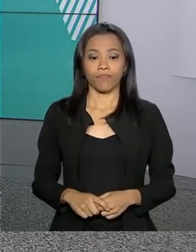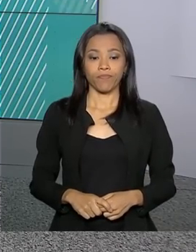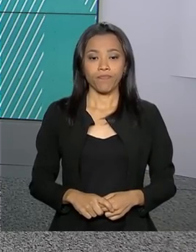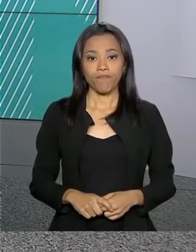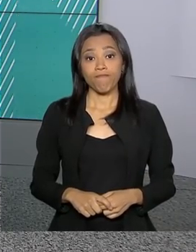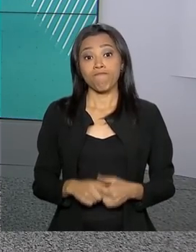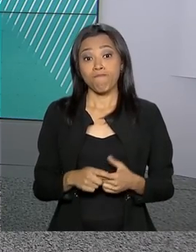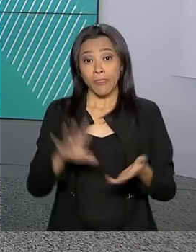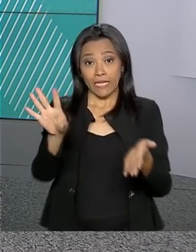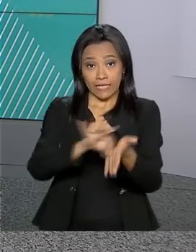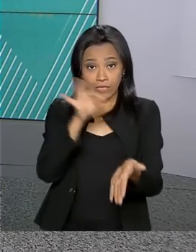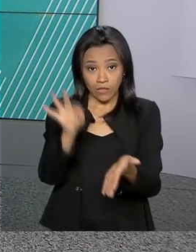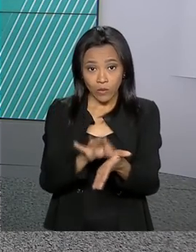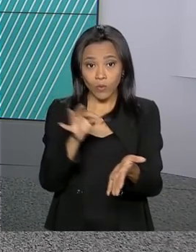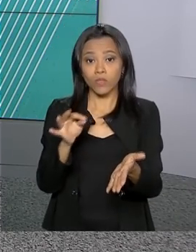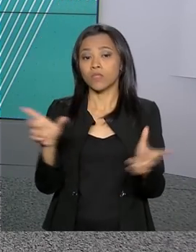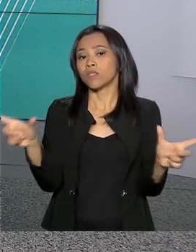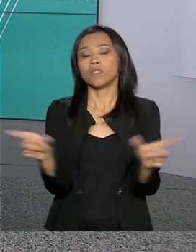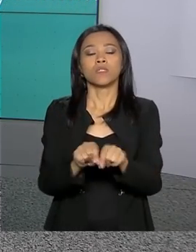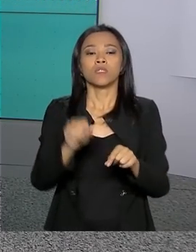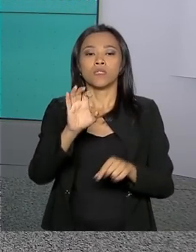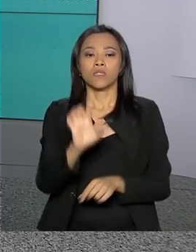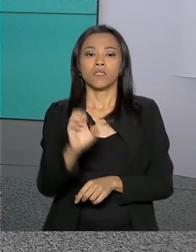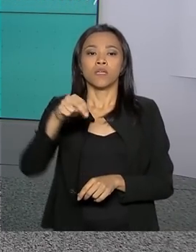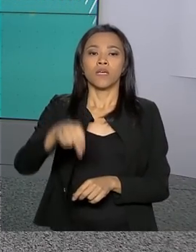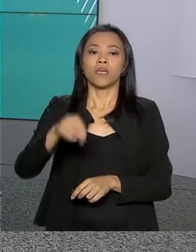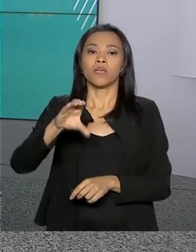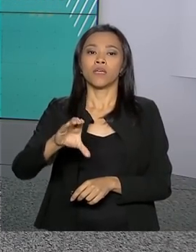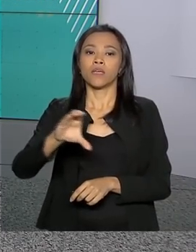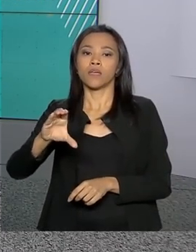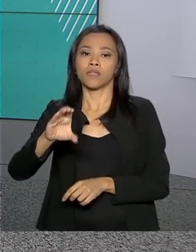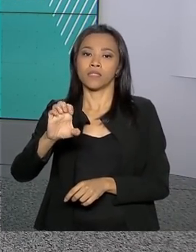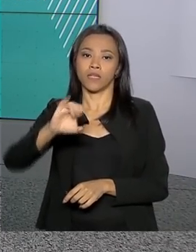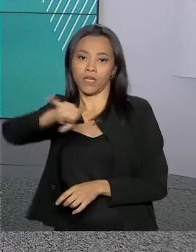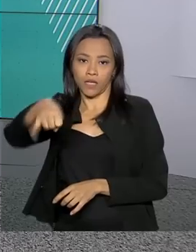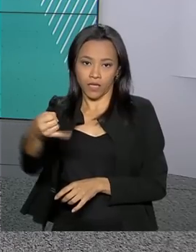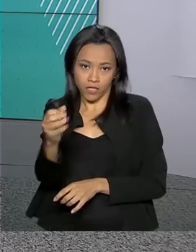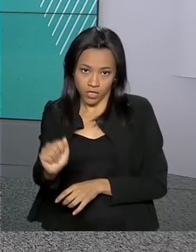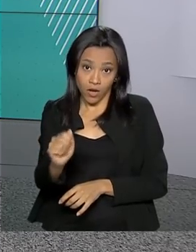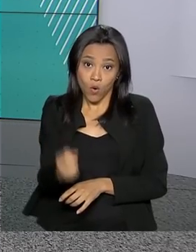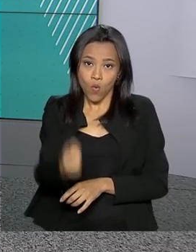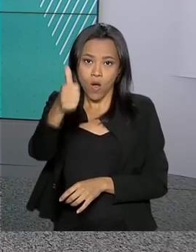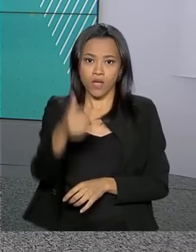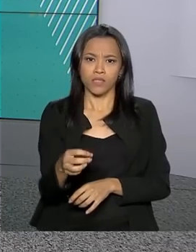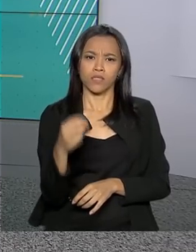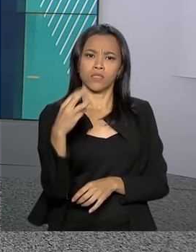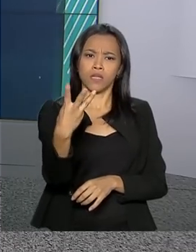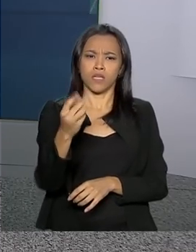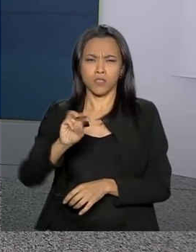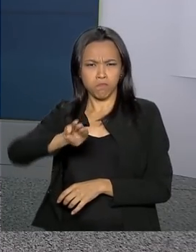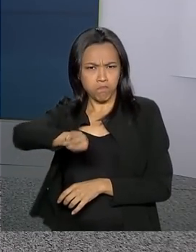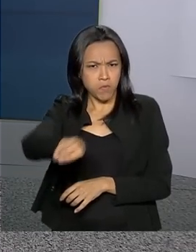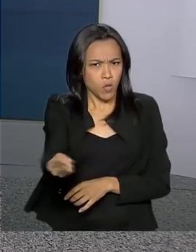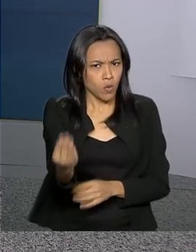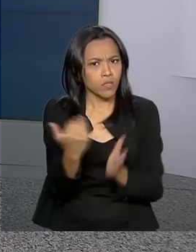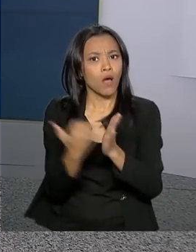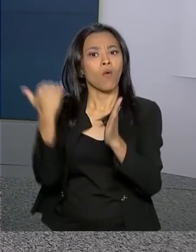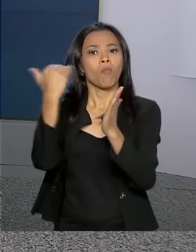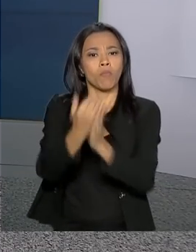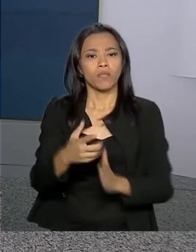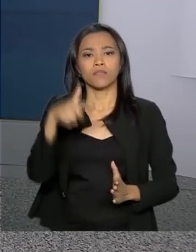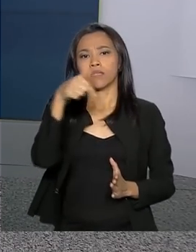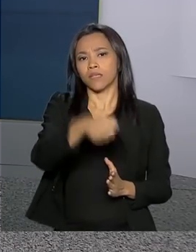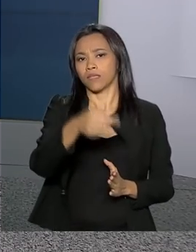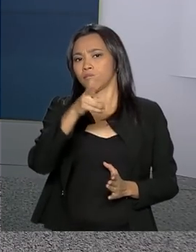As inscrições para o Enseja bateram recorde este ano. Foram quase 3 milhões, um aumento de 75%